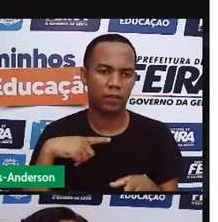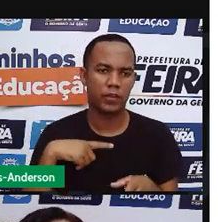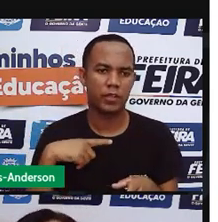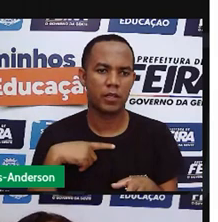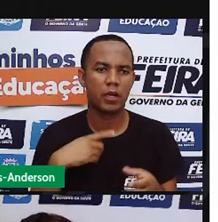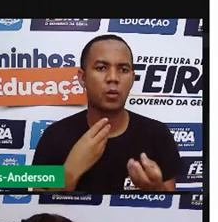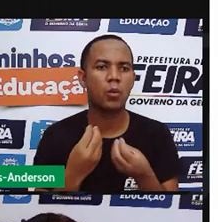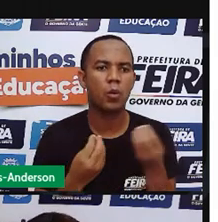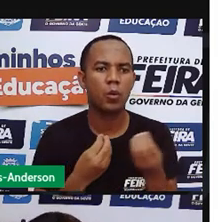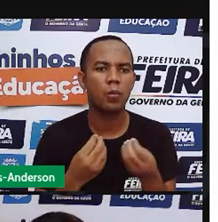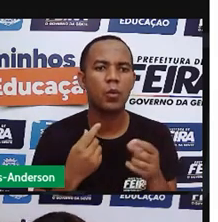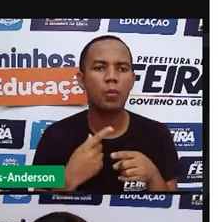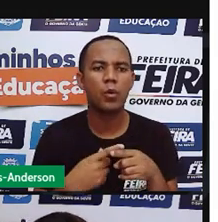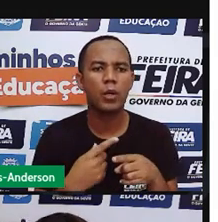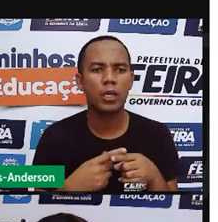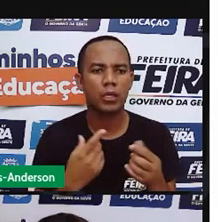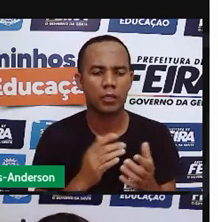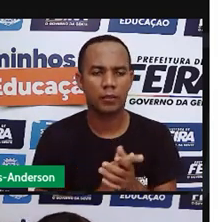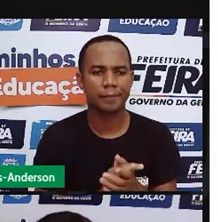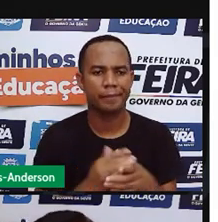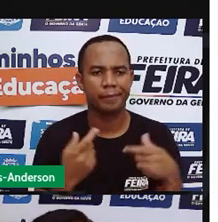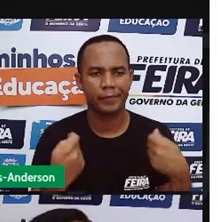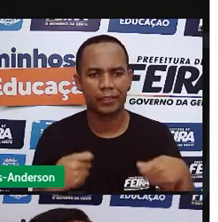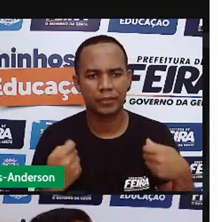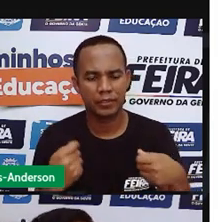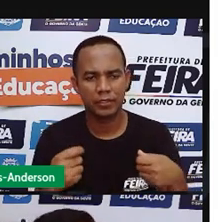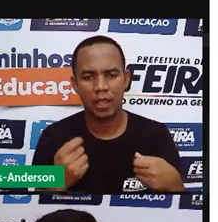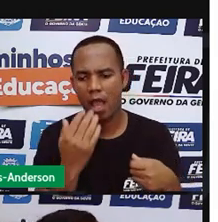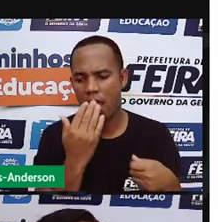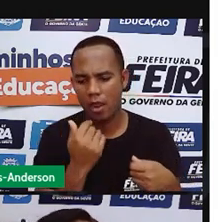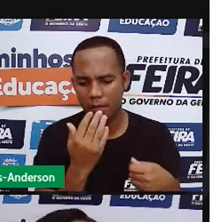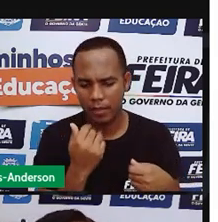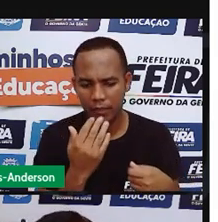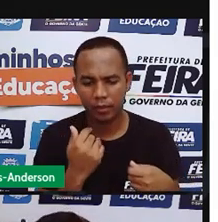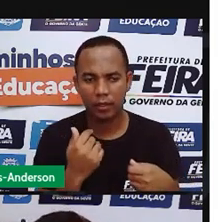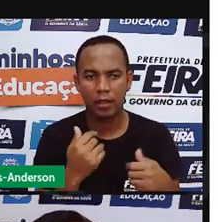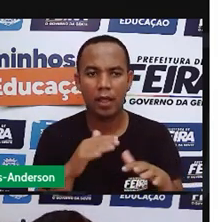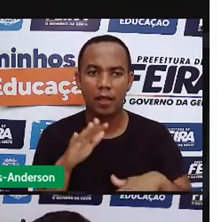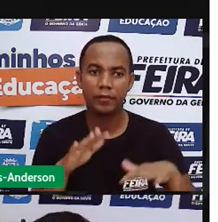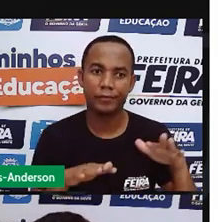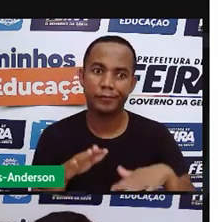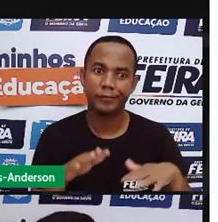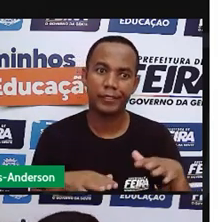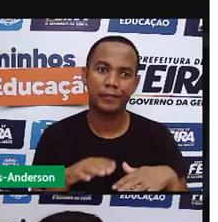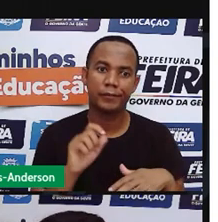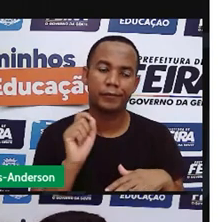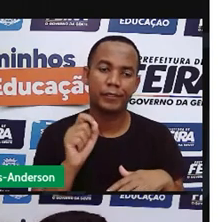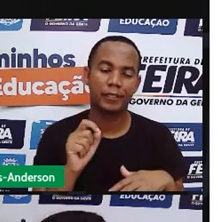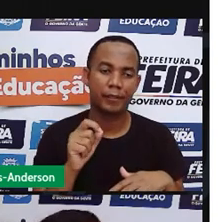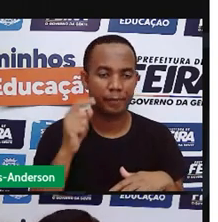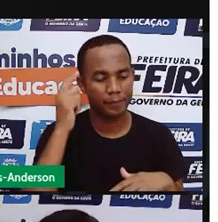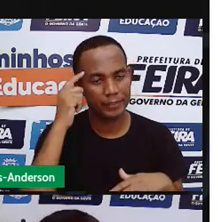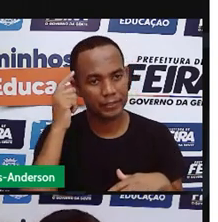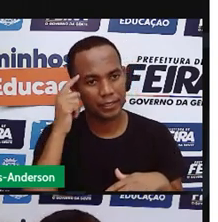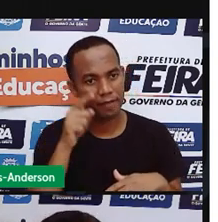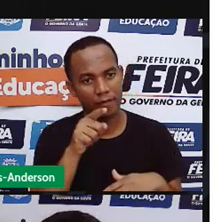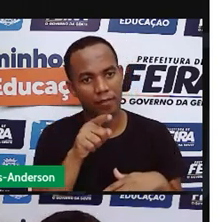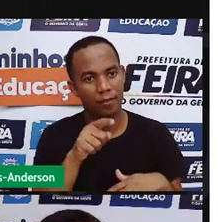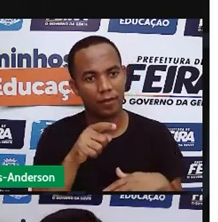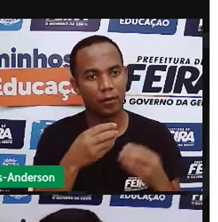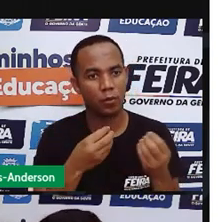quê? Porque eles precisavam se alimentar e os alimentos poderiam estragar no meio da viagem. então a feira foi